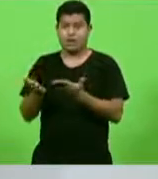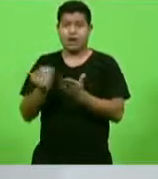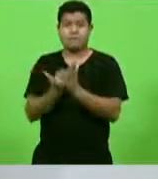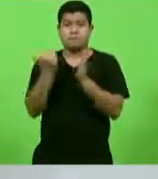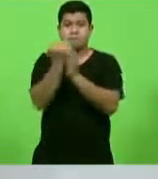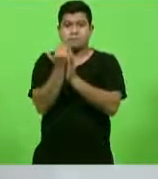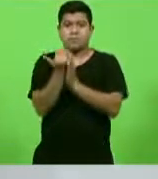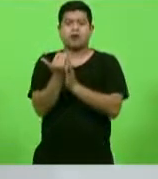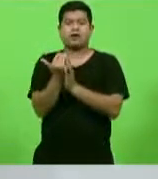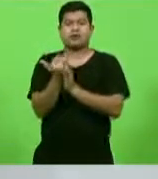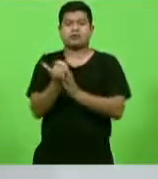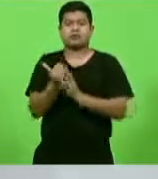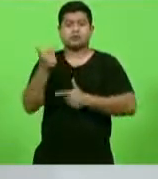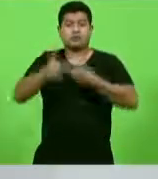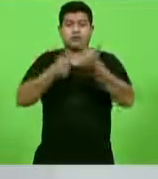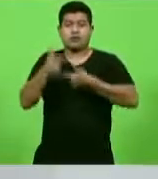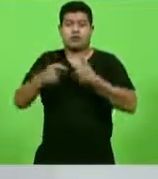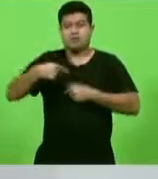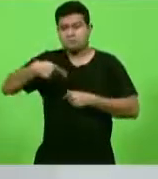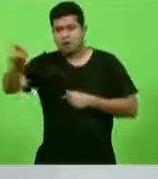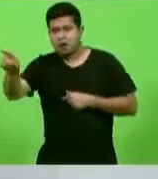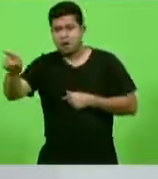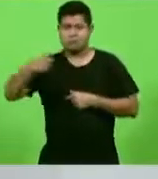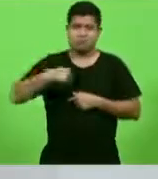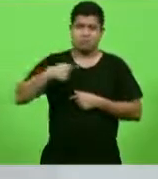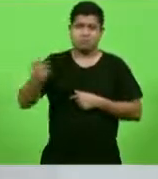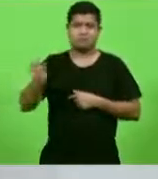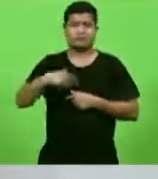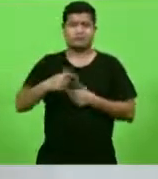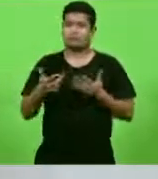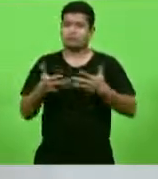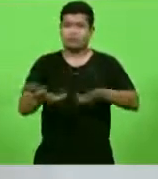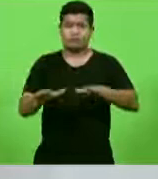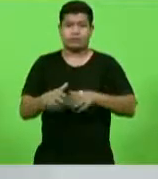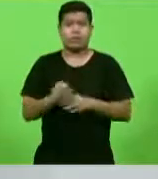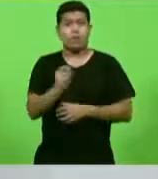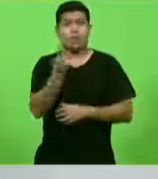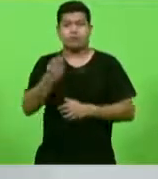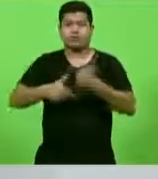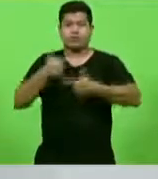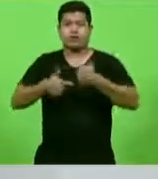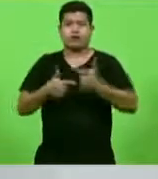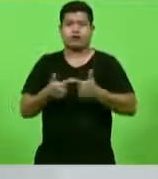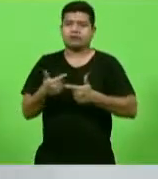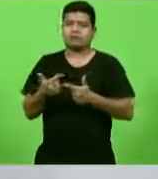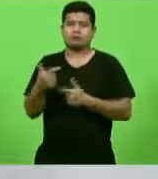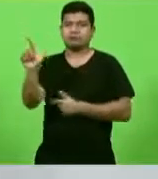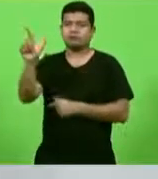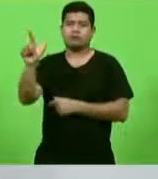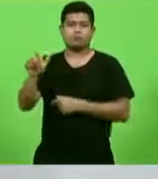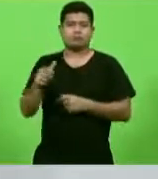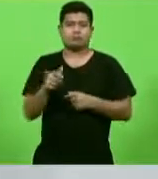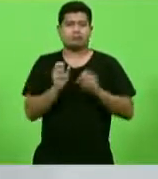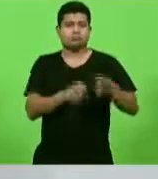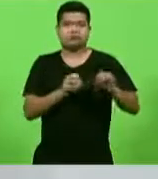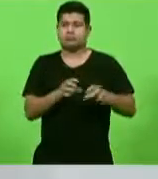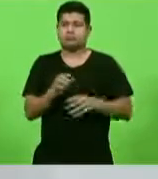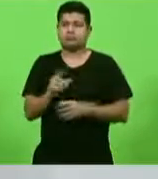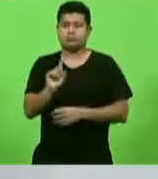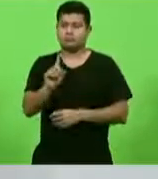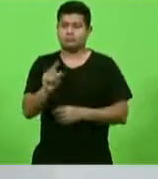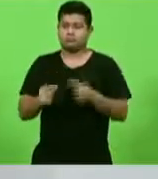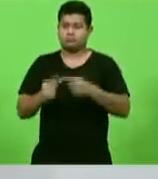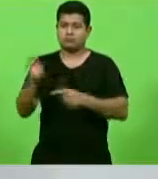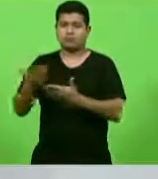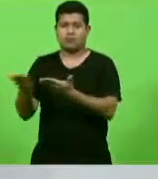exercício dessa função. não querem ir para uma função administrativa, mesmo tendo o direito de requerer